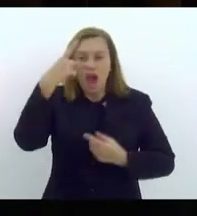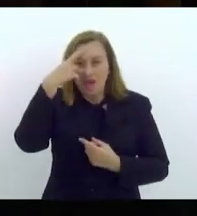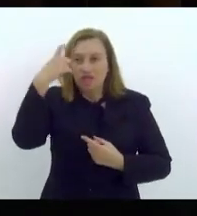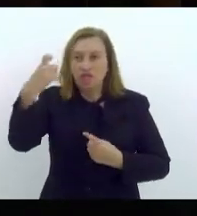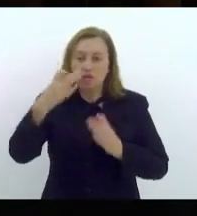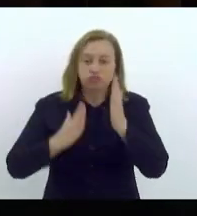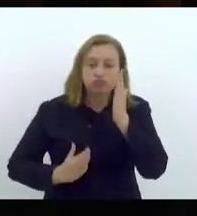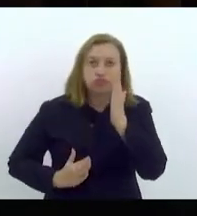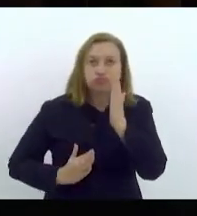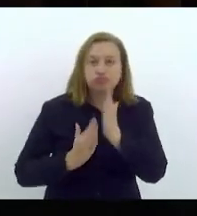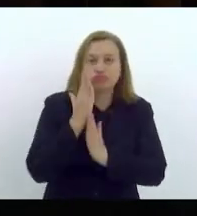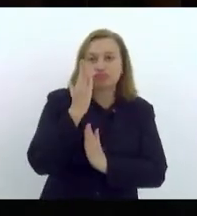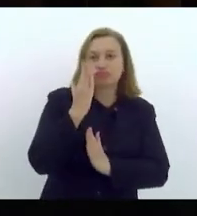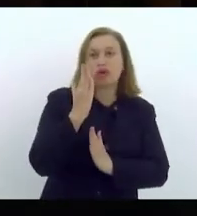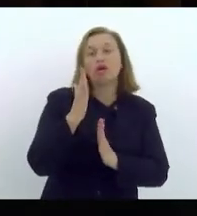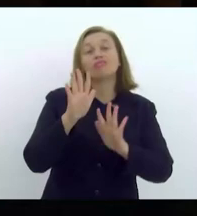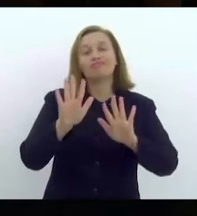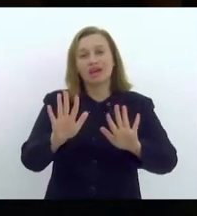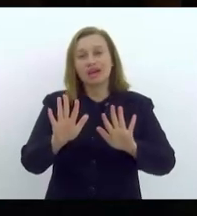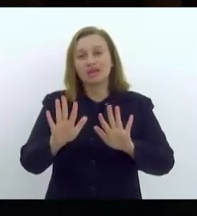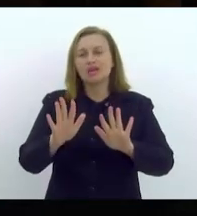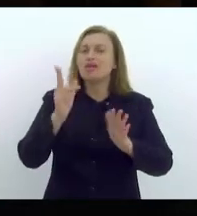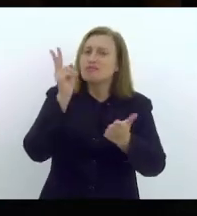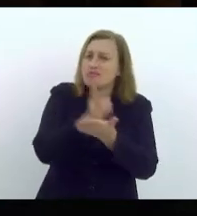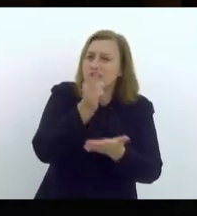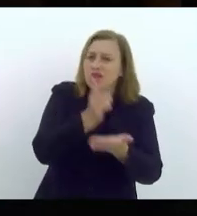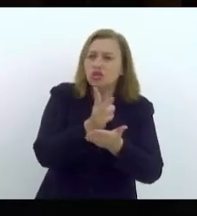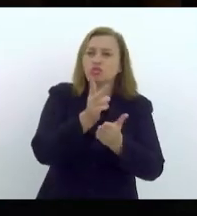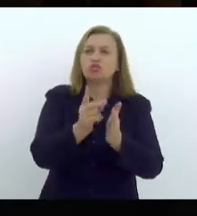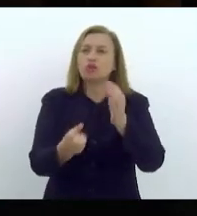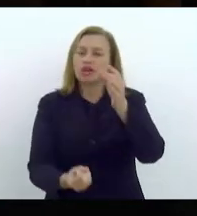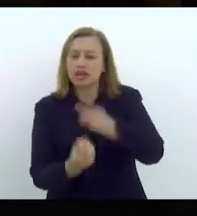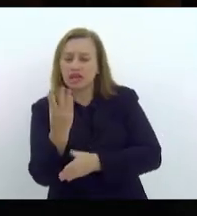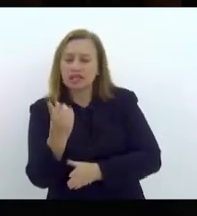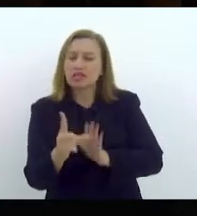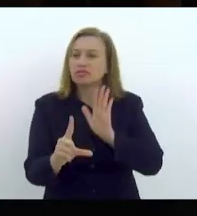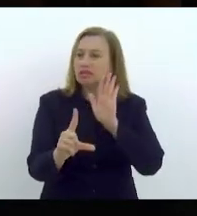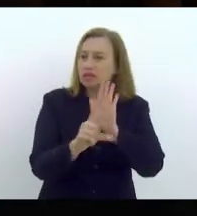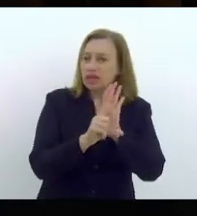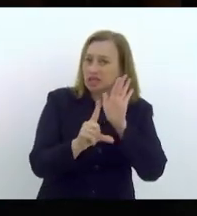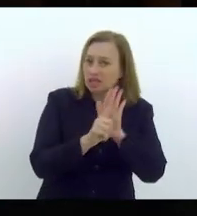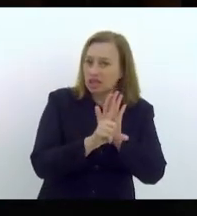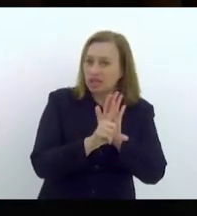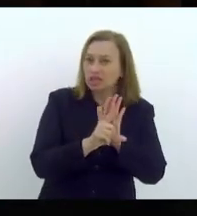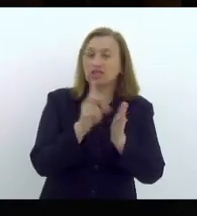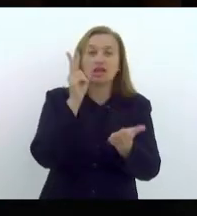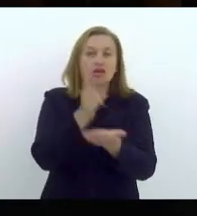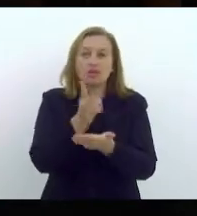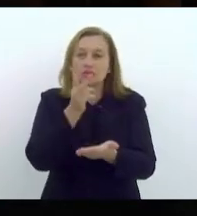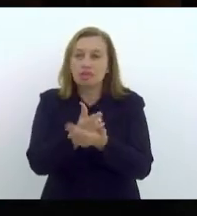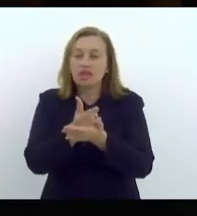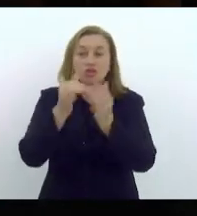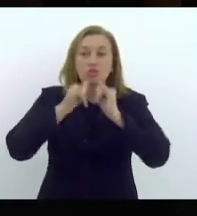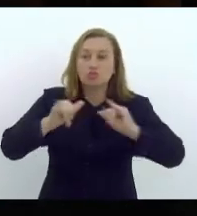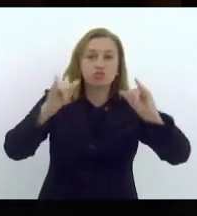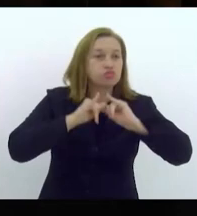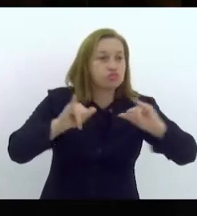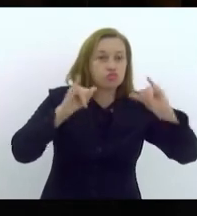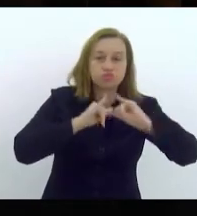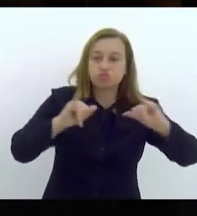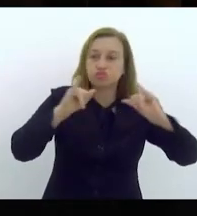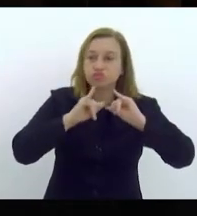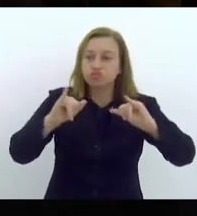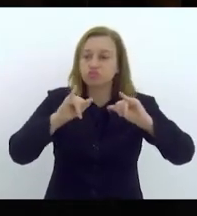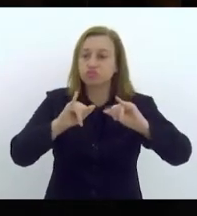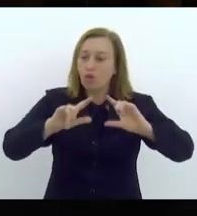aumentado apesar das legislações, apesar das campanhas. Que campanhas de